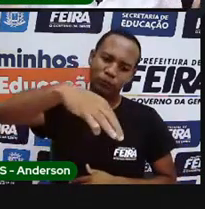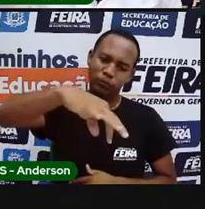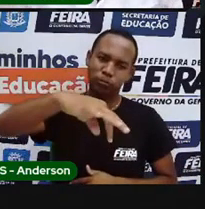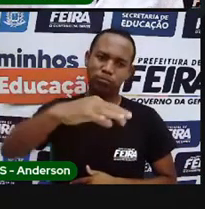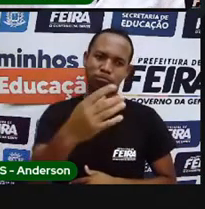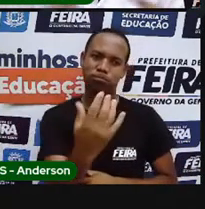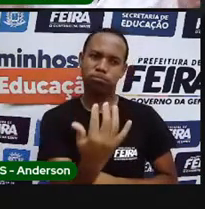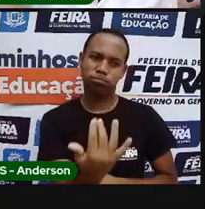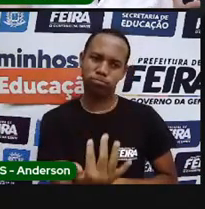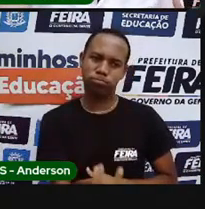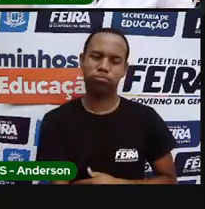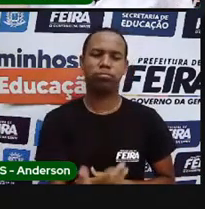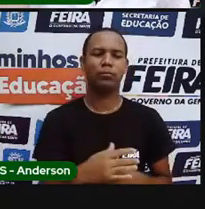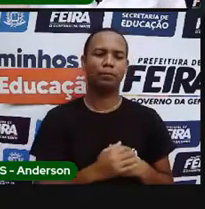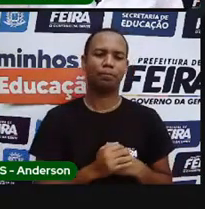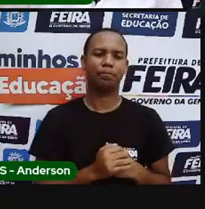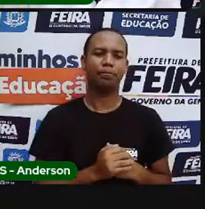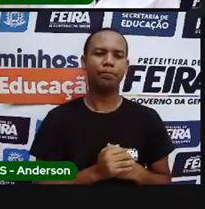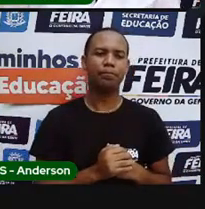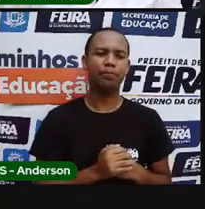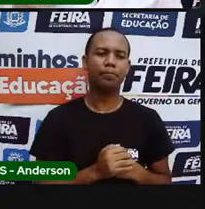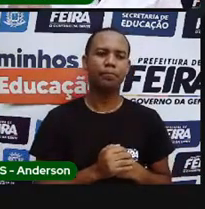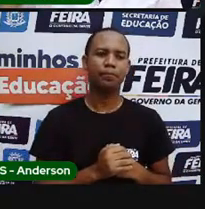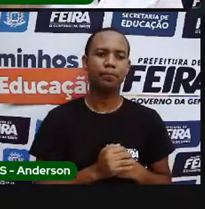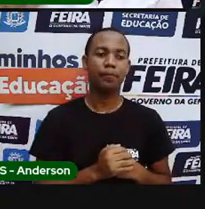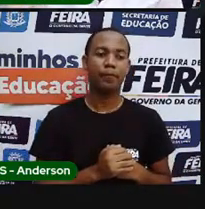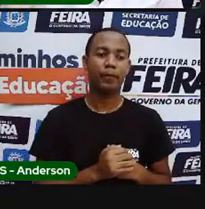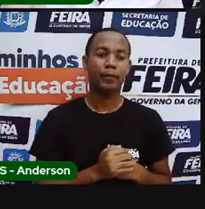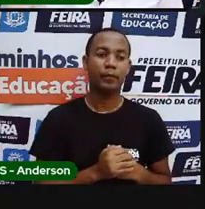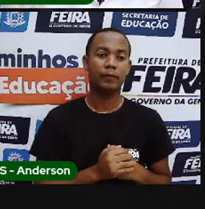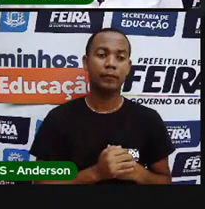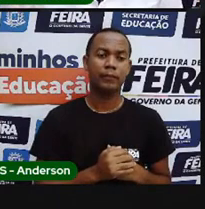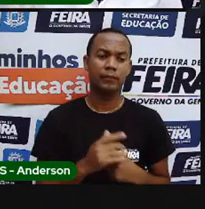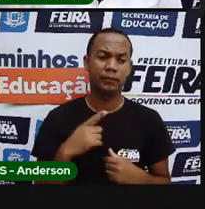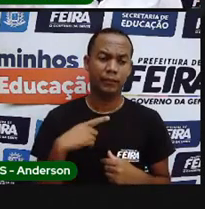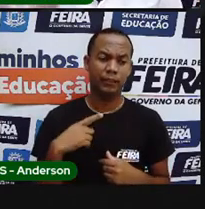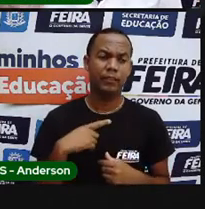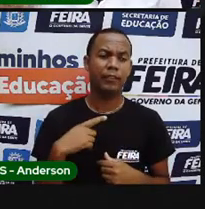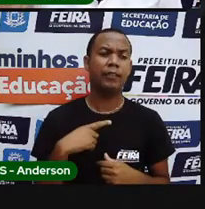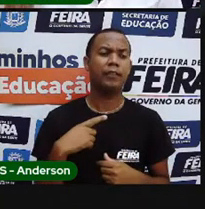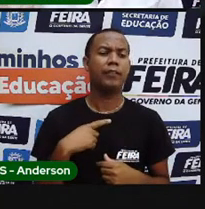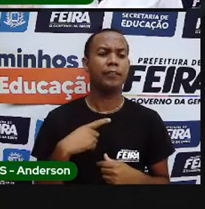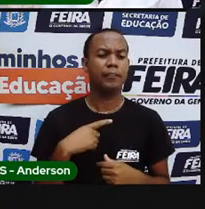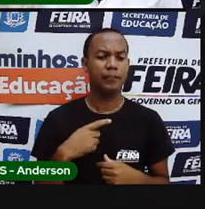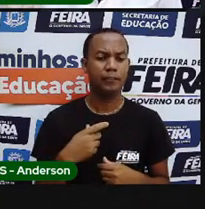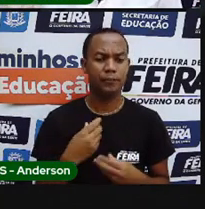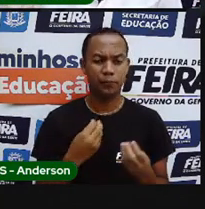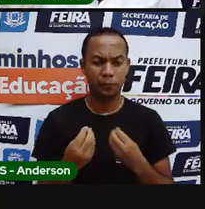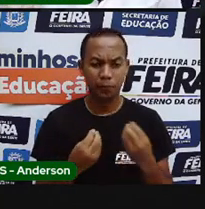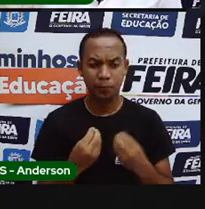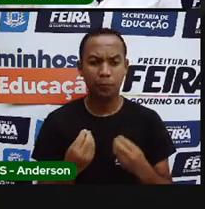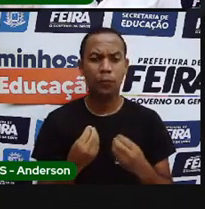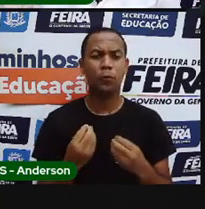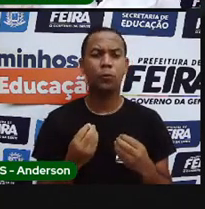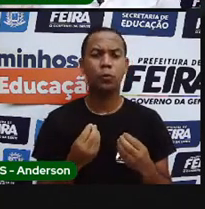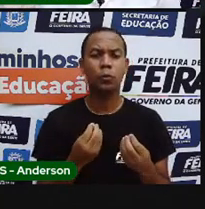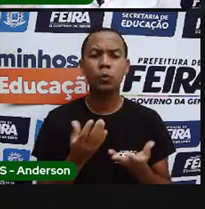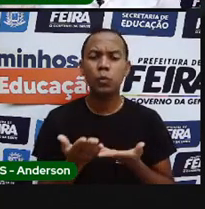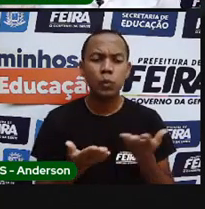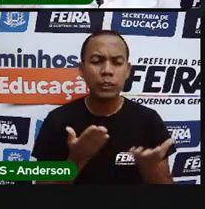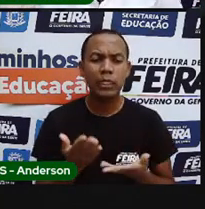recursos, que acabou confundindo aí os dois tempos. Mas existem mil maneiras de vocês economizarem a água, certo?